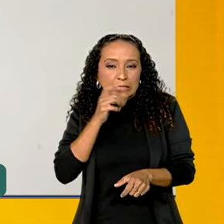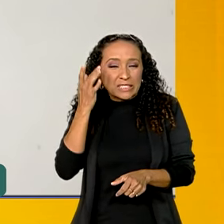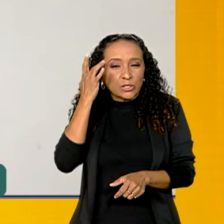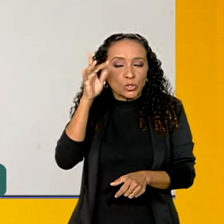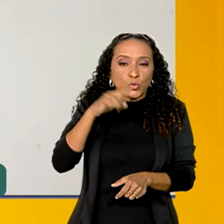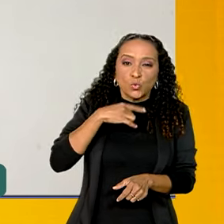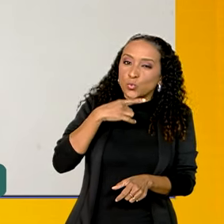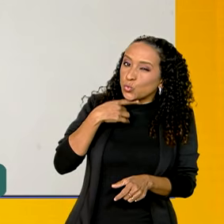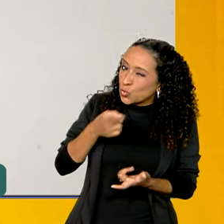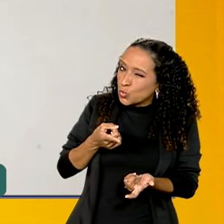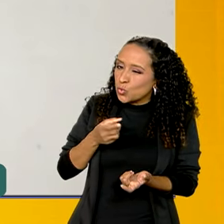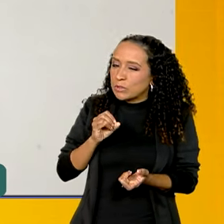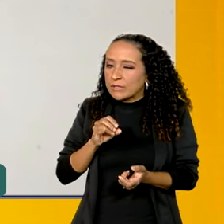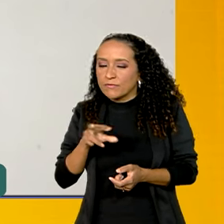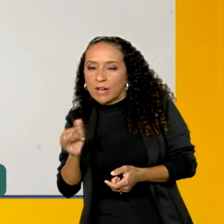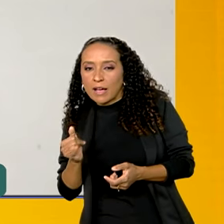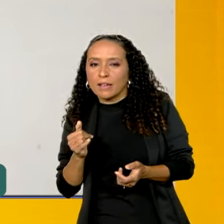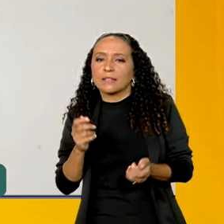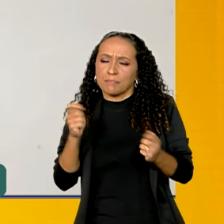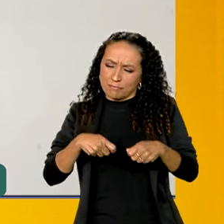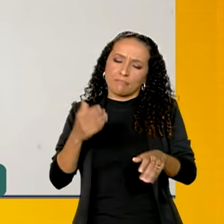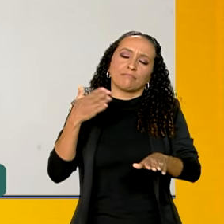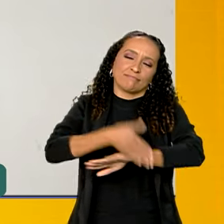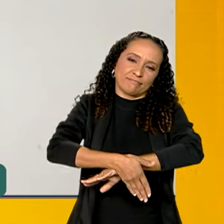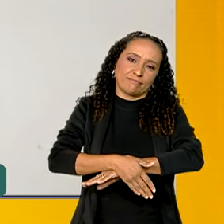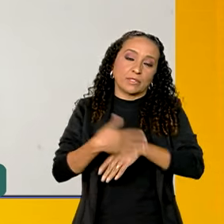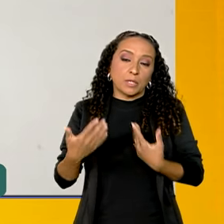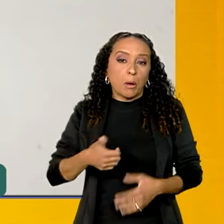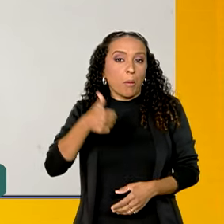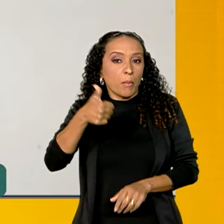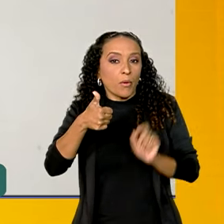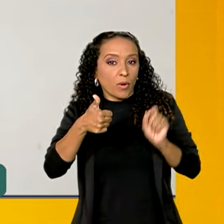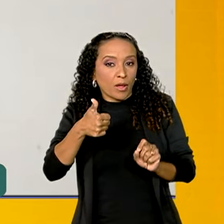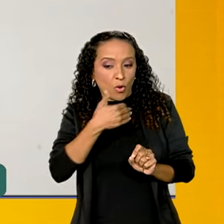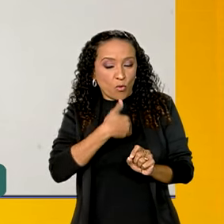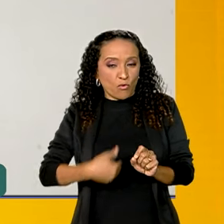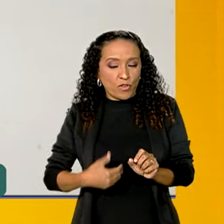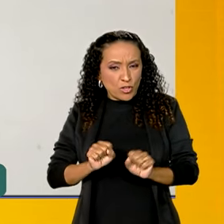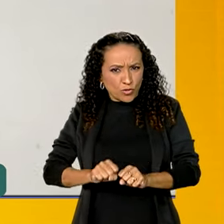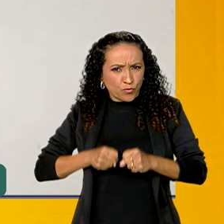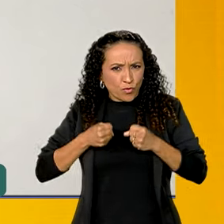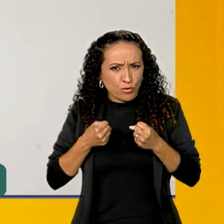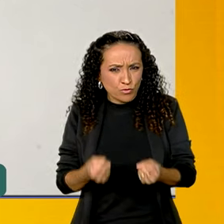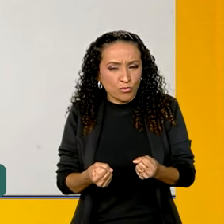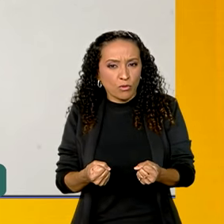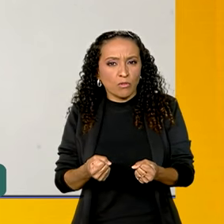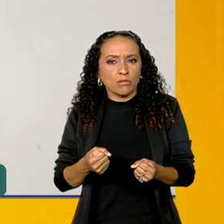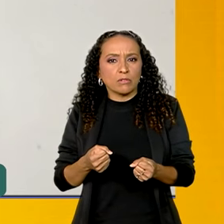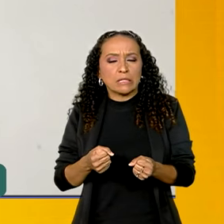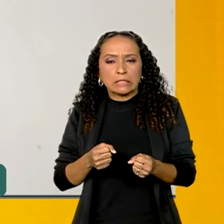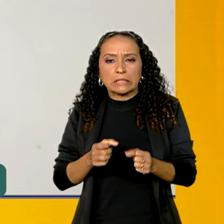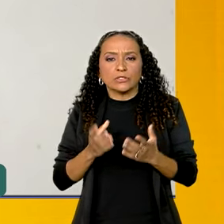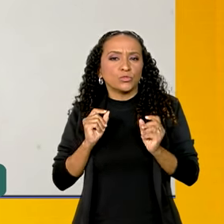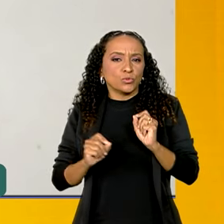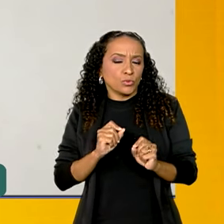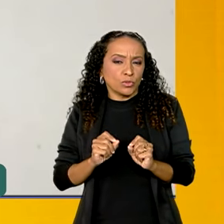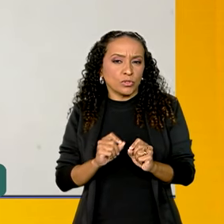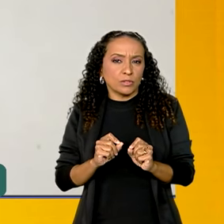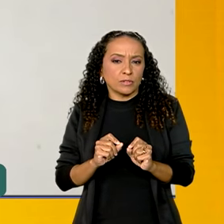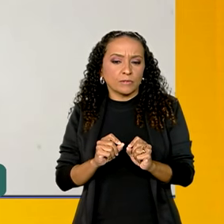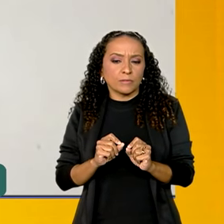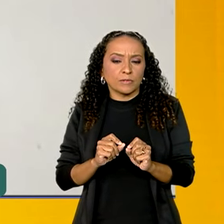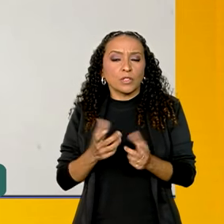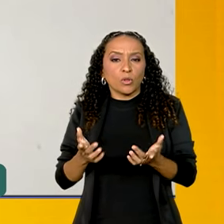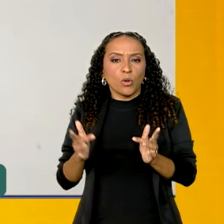dúvida, se vão ou não vão, que elas entrem. Então, acho que em primeiro lugar, o governo fez um esforço aqui, a gente tem feito um esforço de, a gente